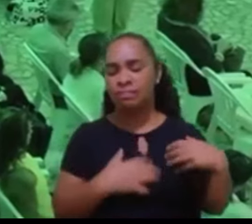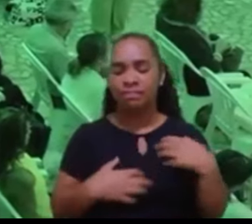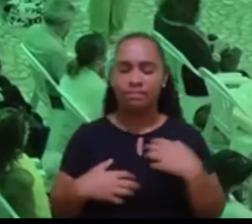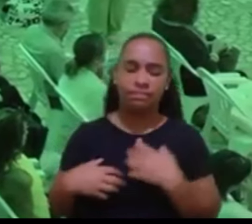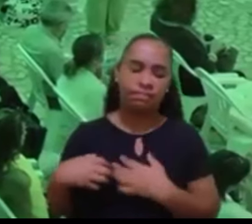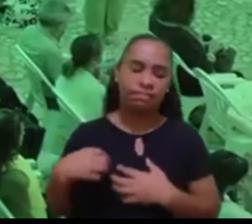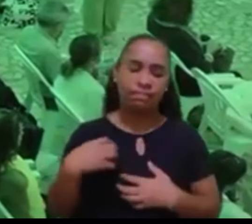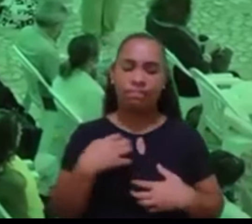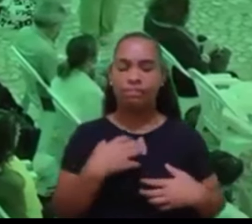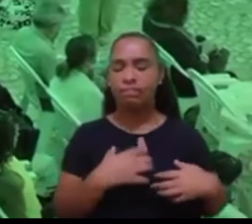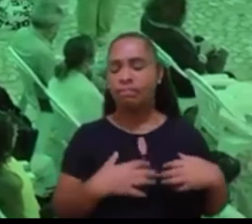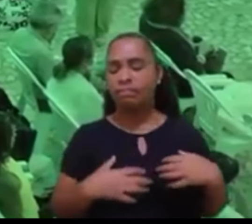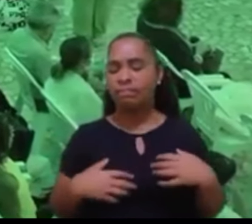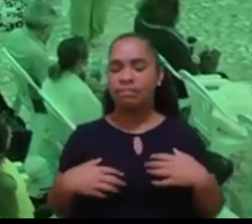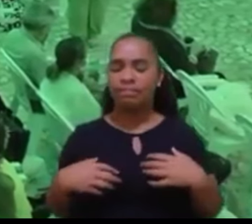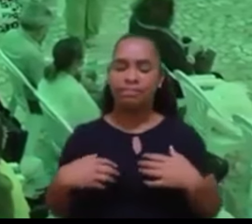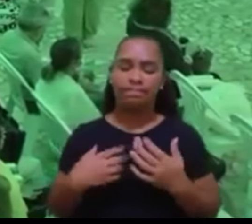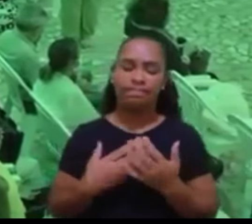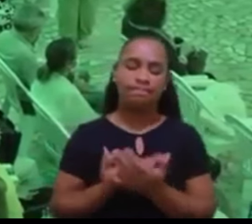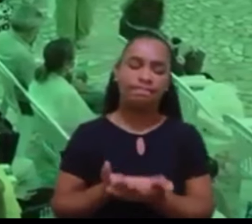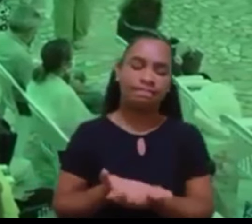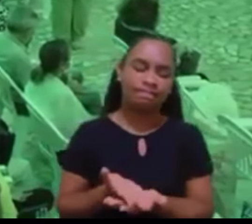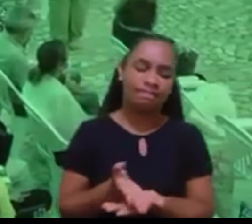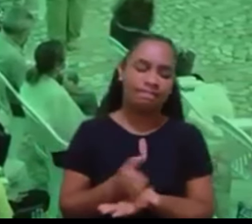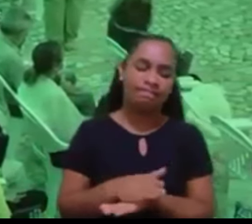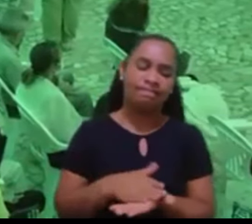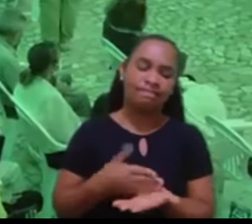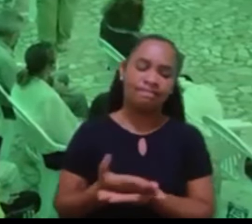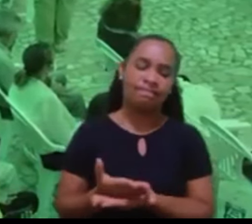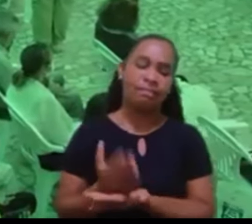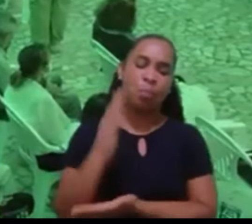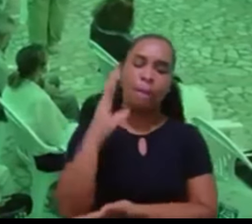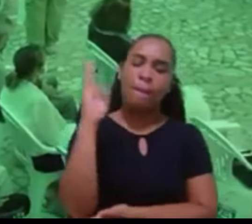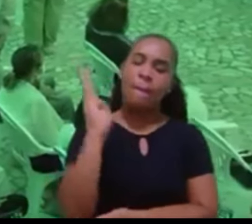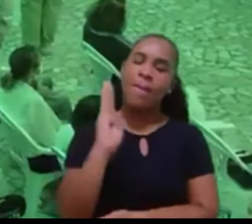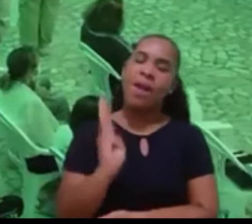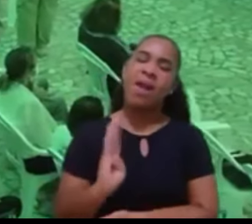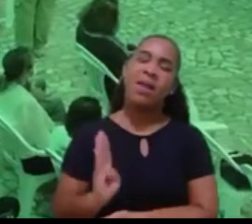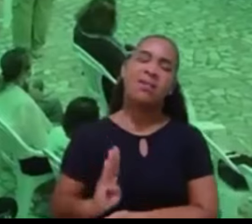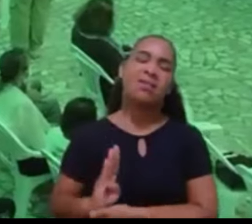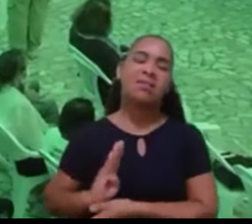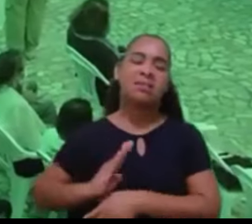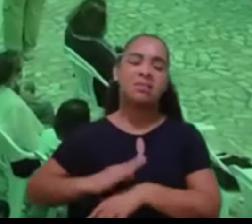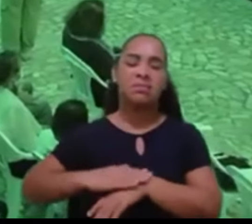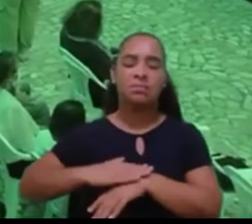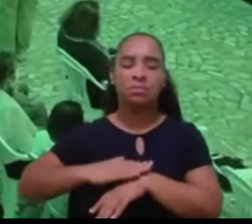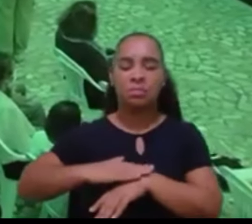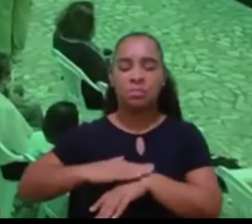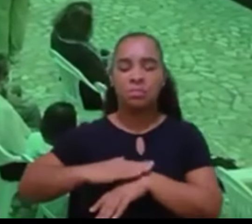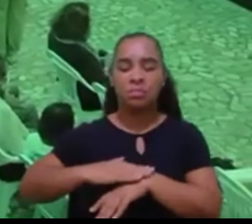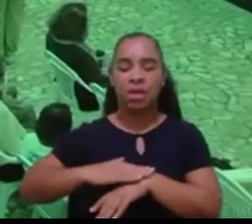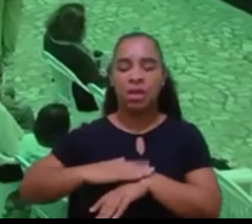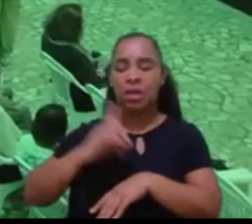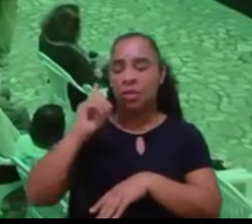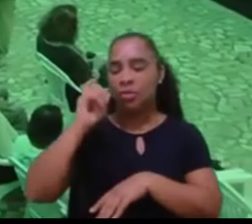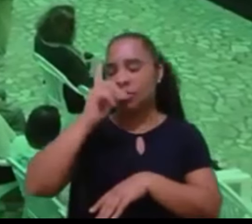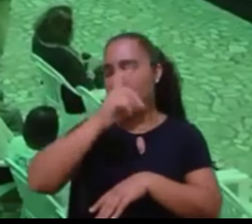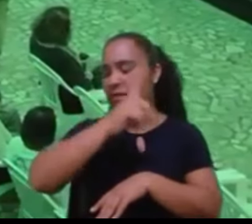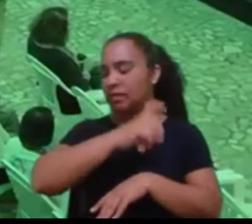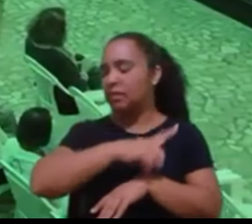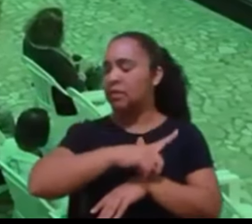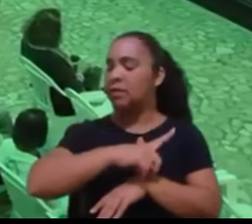inquietos, em que o Brasil é estertora e a nação brasileira